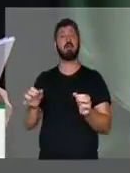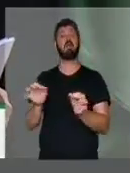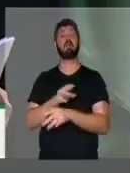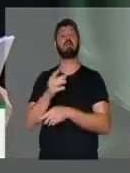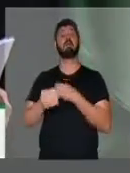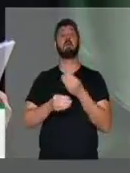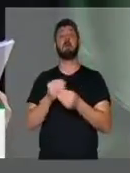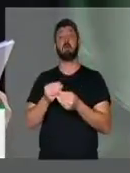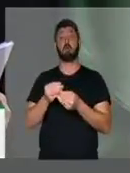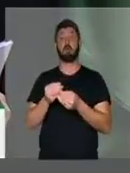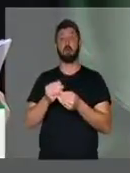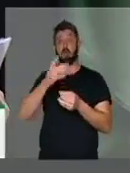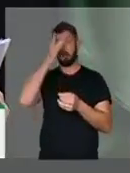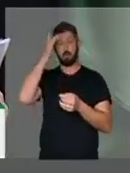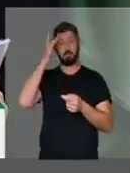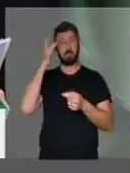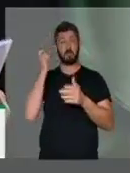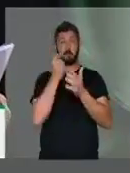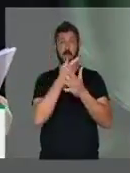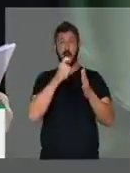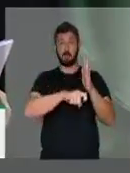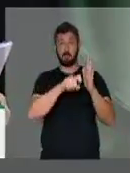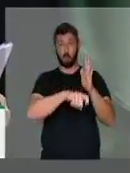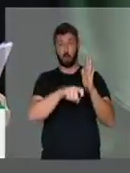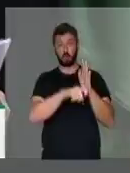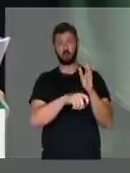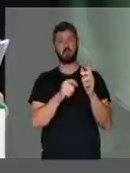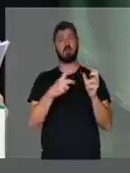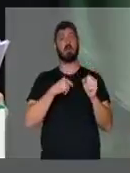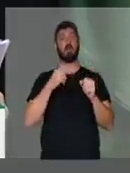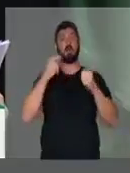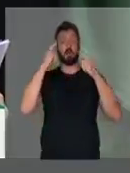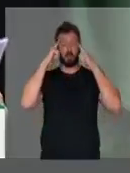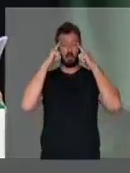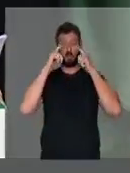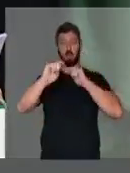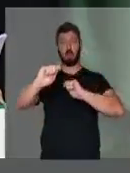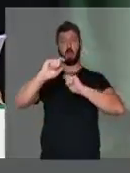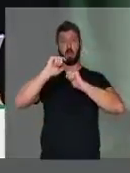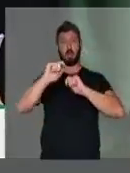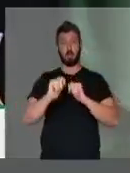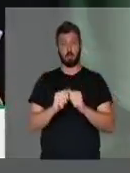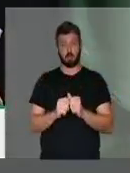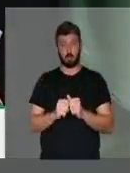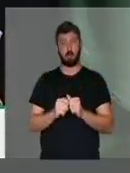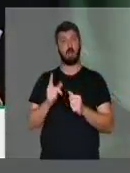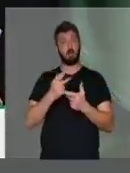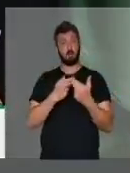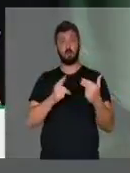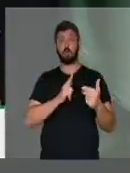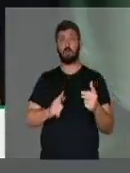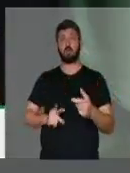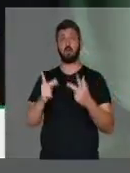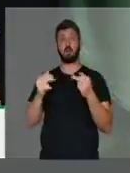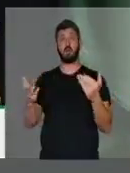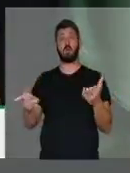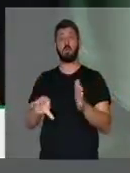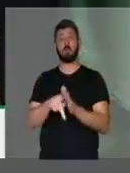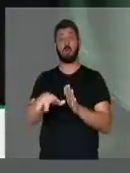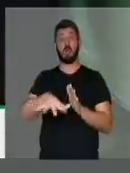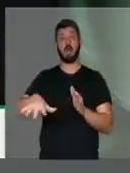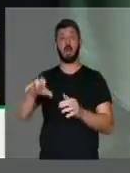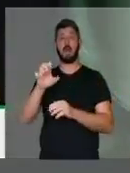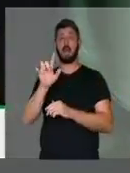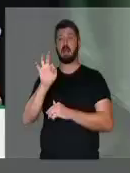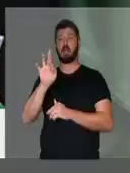com um contribuinte ludibriado e em mais uma anistia governamental, como está acontecendo agora para o setor